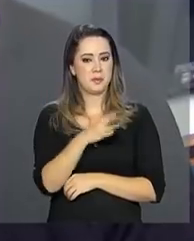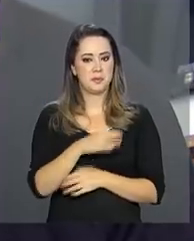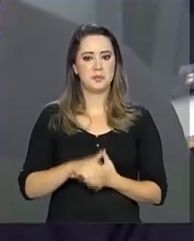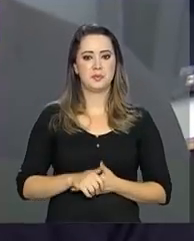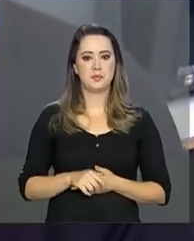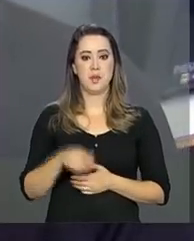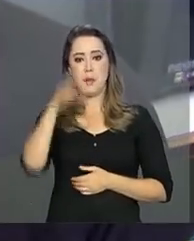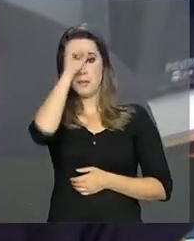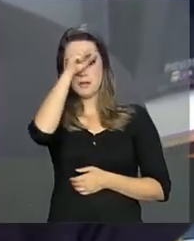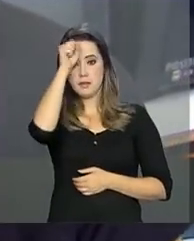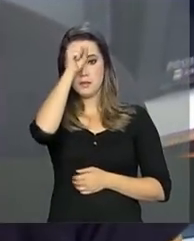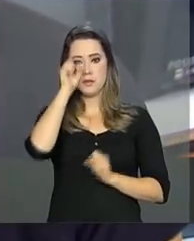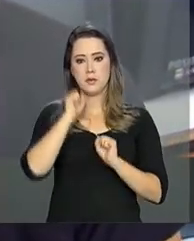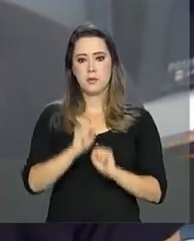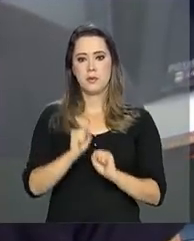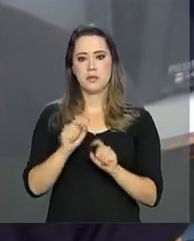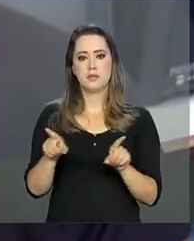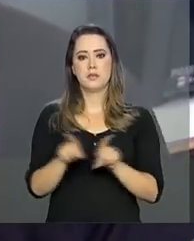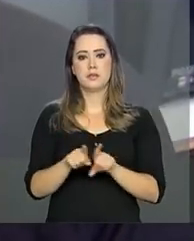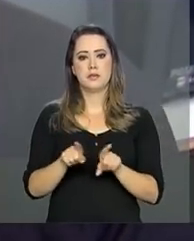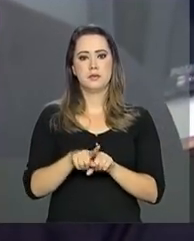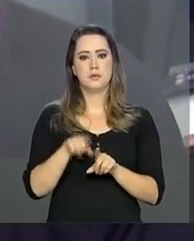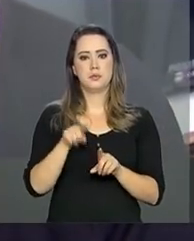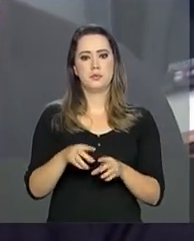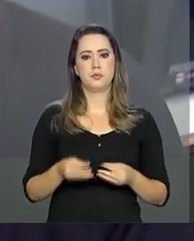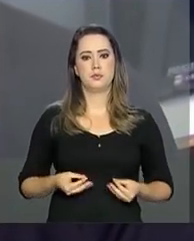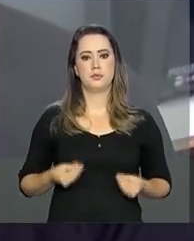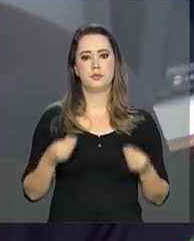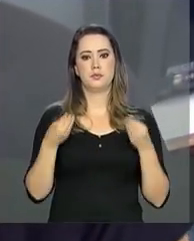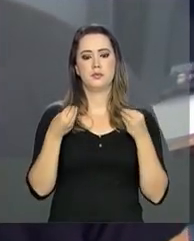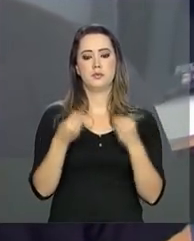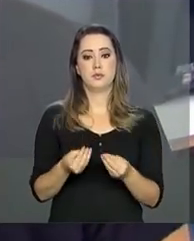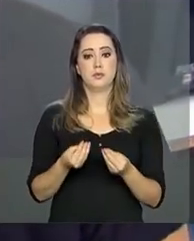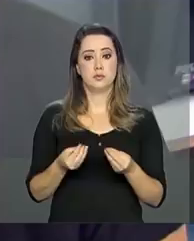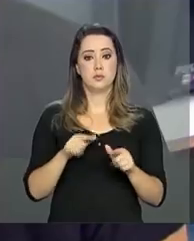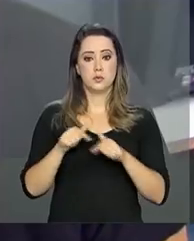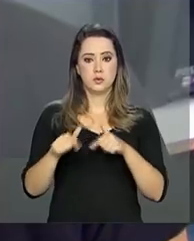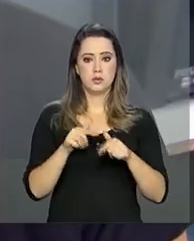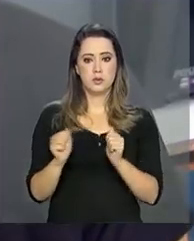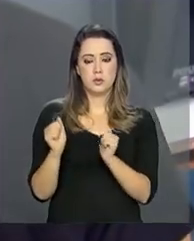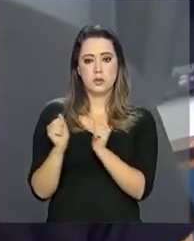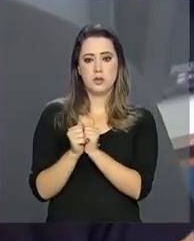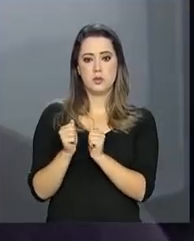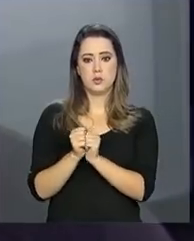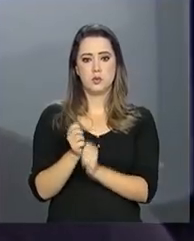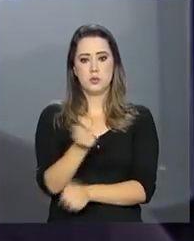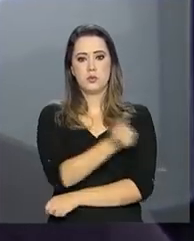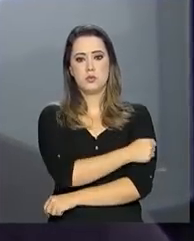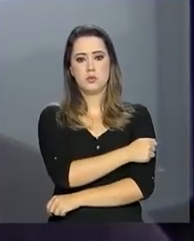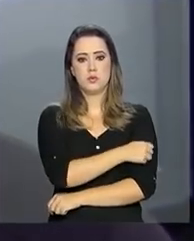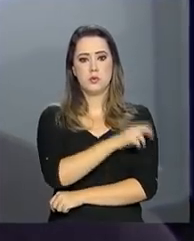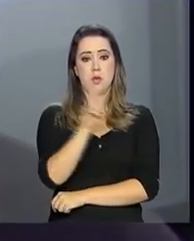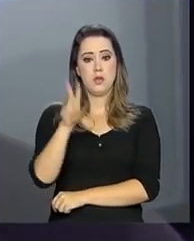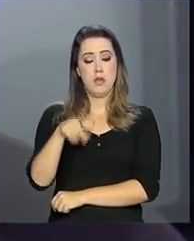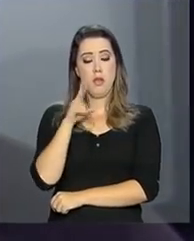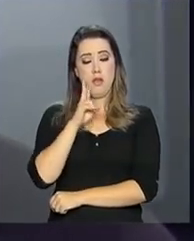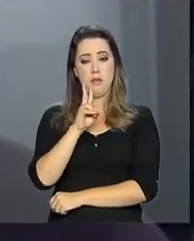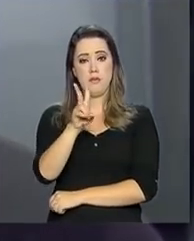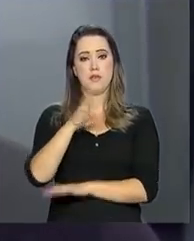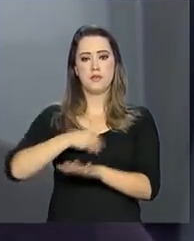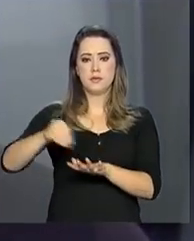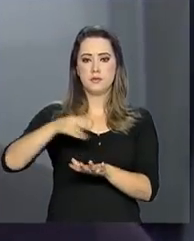aprender para que eu possa também trabalhar com meus alunos, ver as